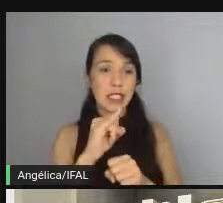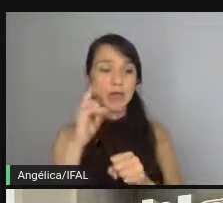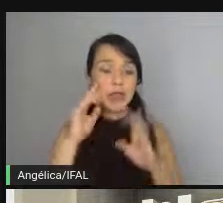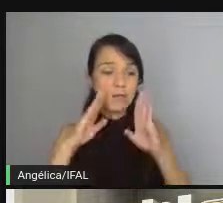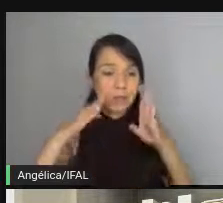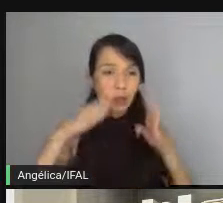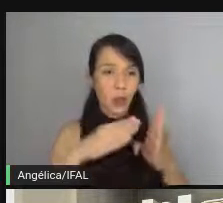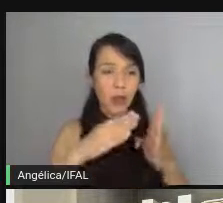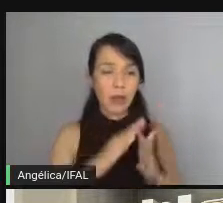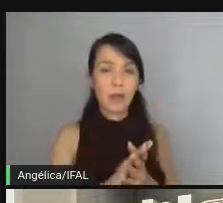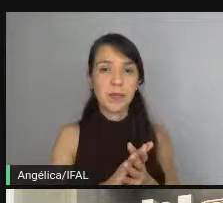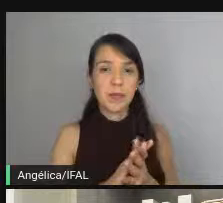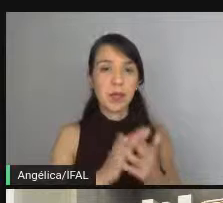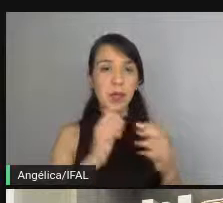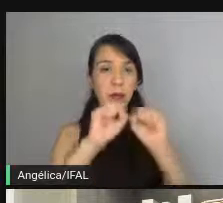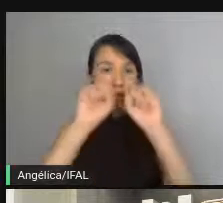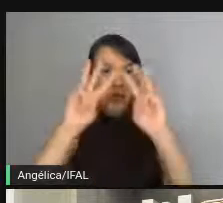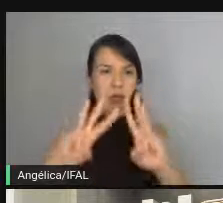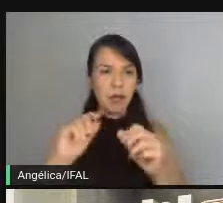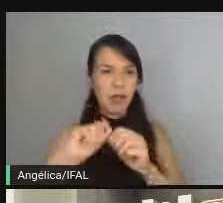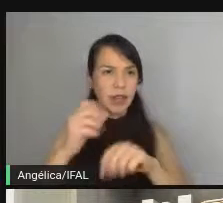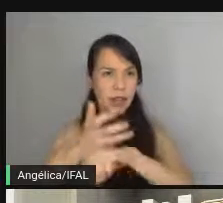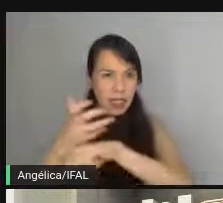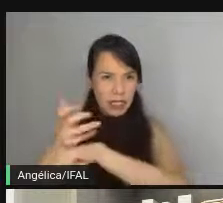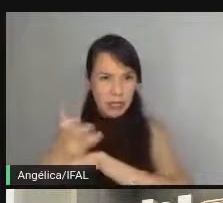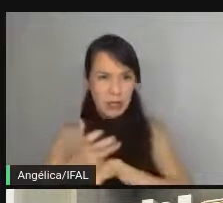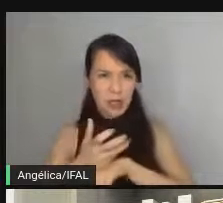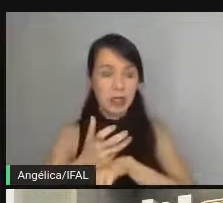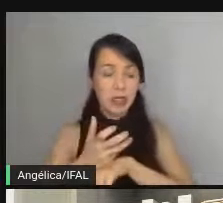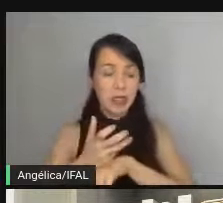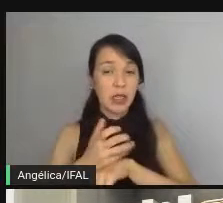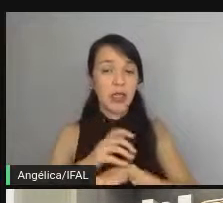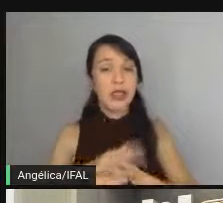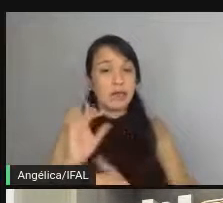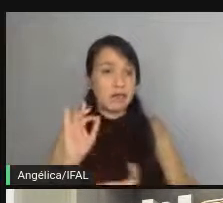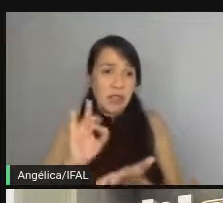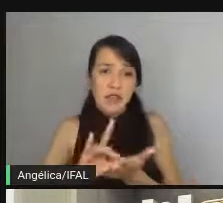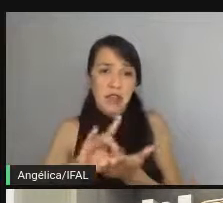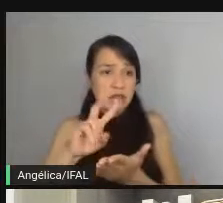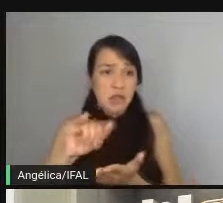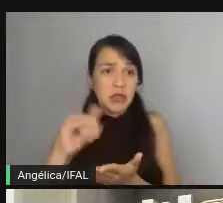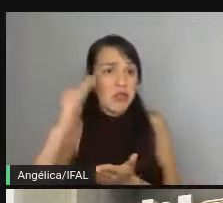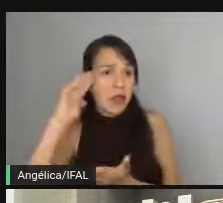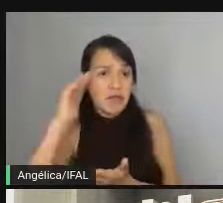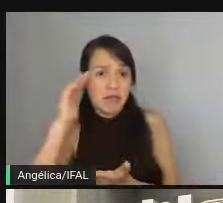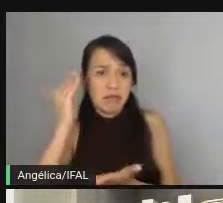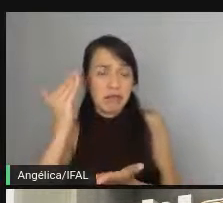focar nos softwares que a gente faz para disciplina, realmente você não vai entender